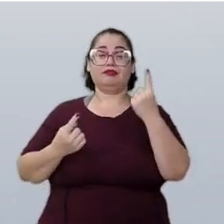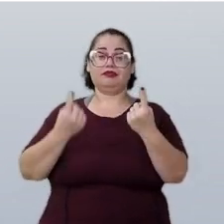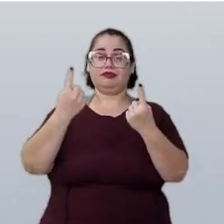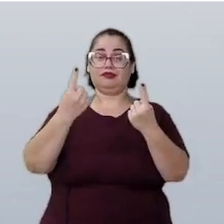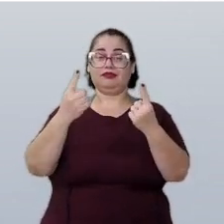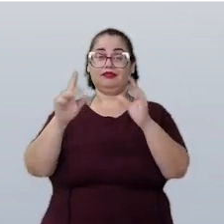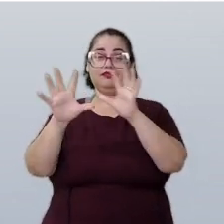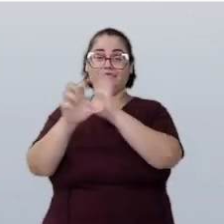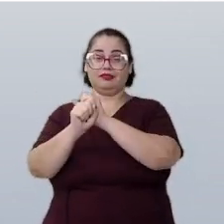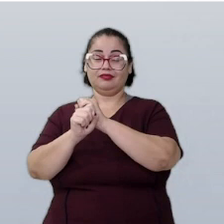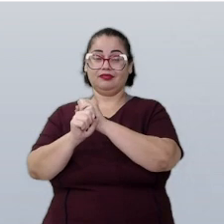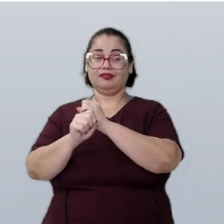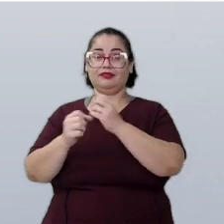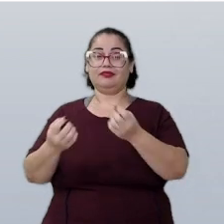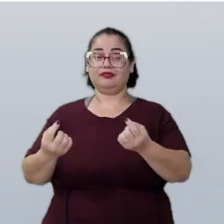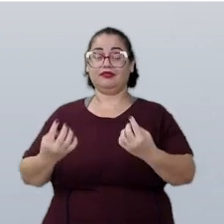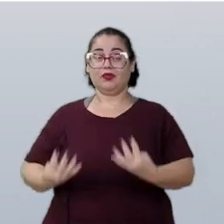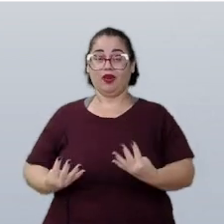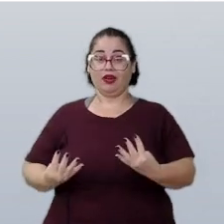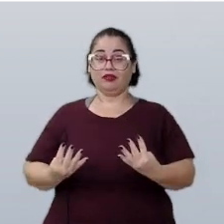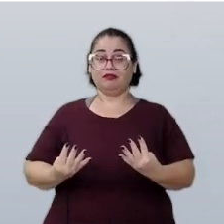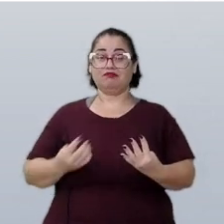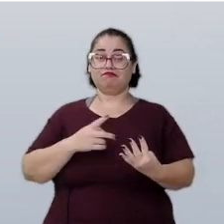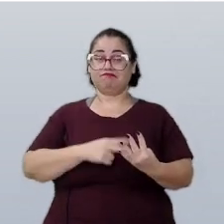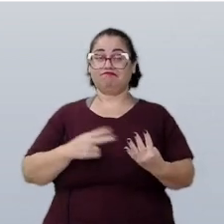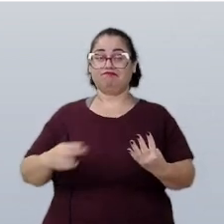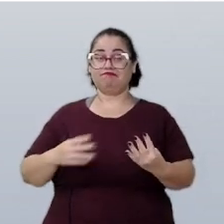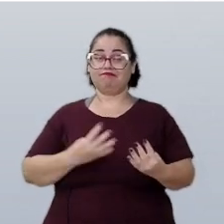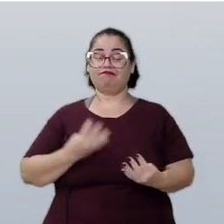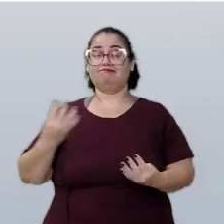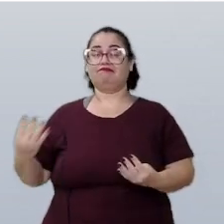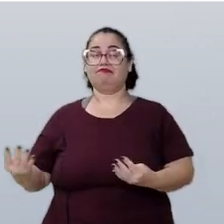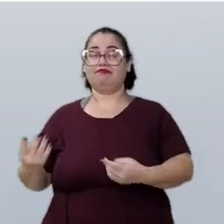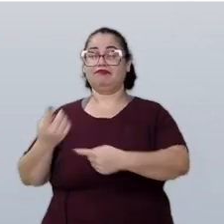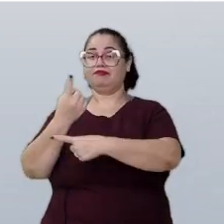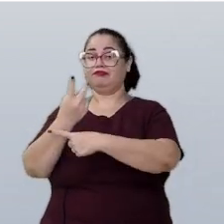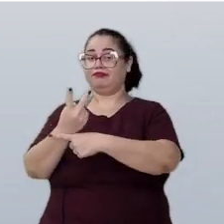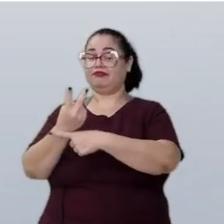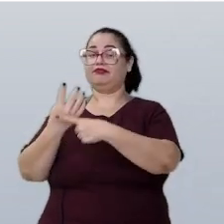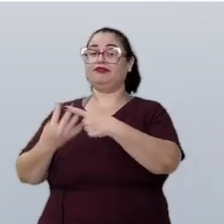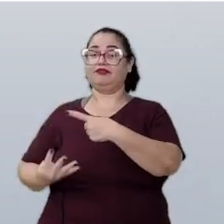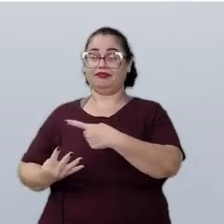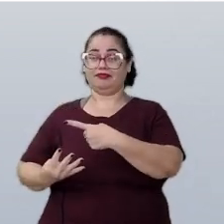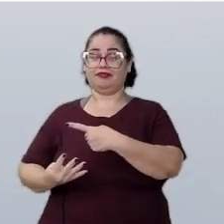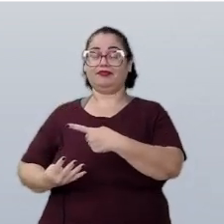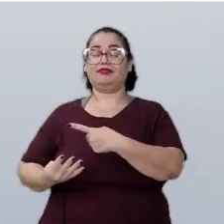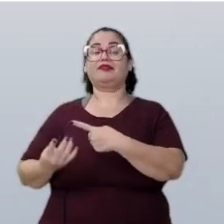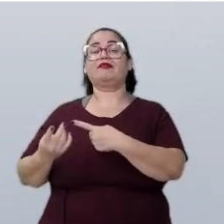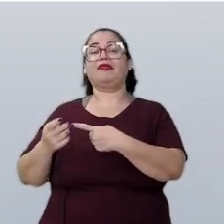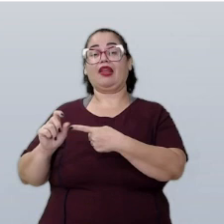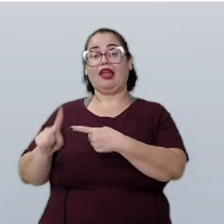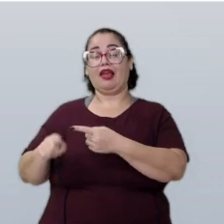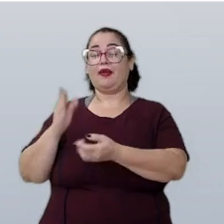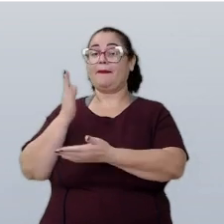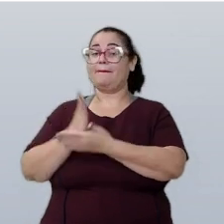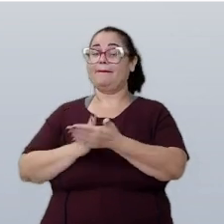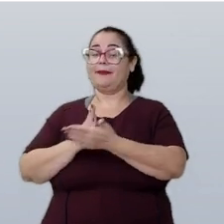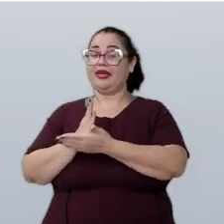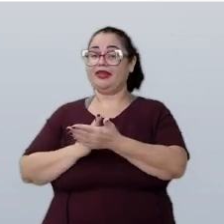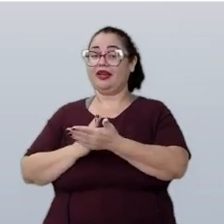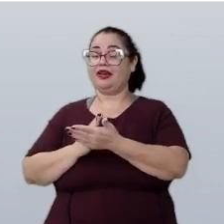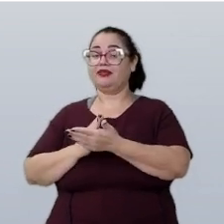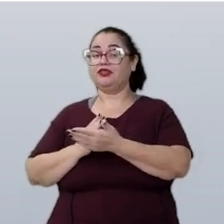numeradores e repetimos o denominador. Dois quartos é a metade